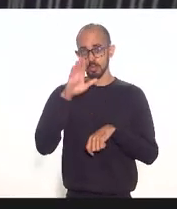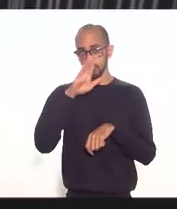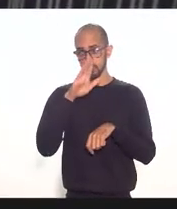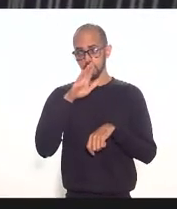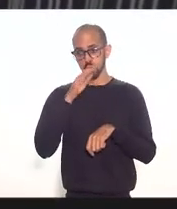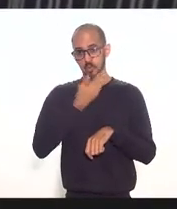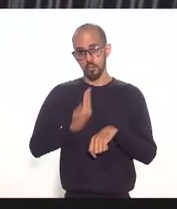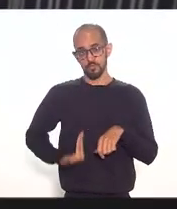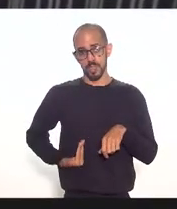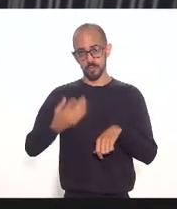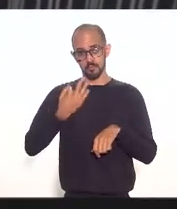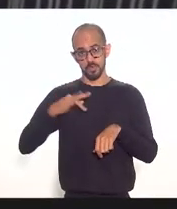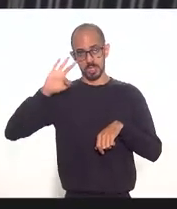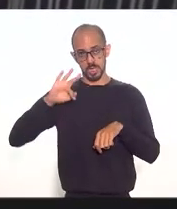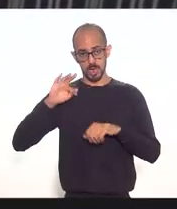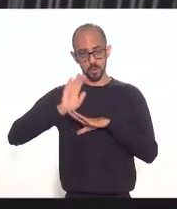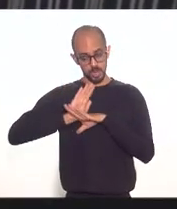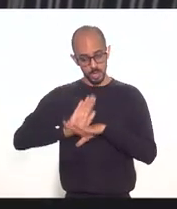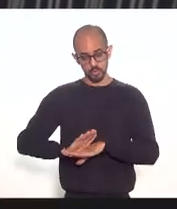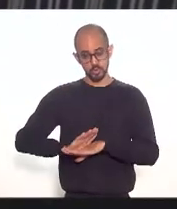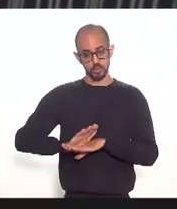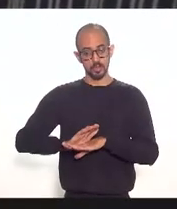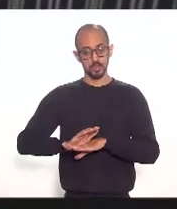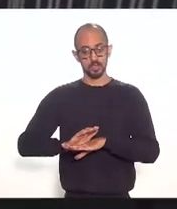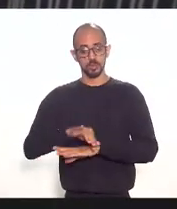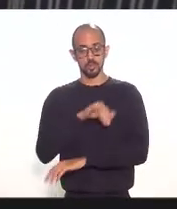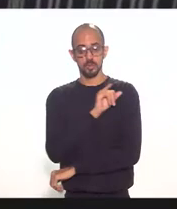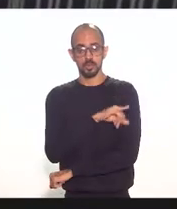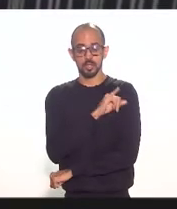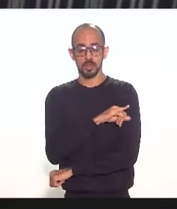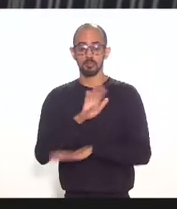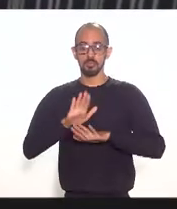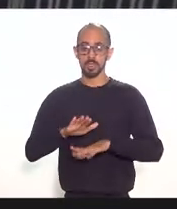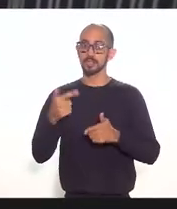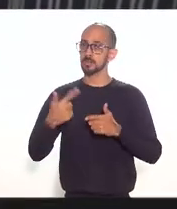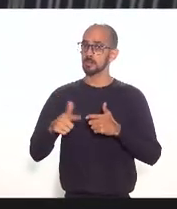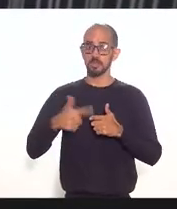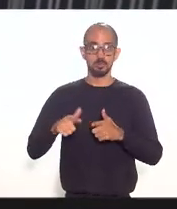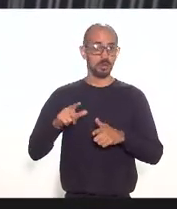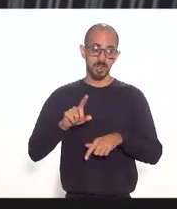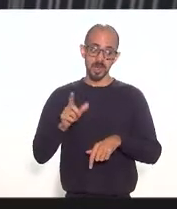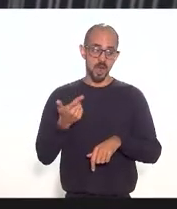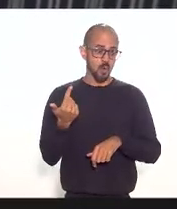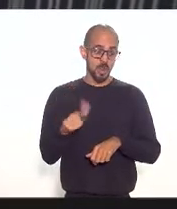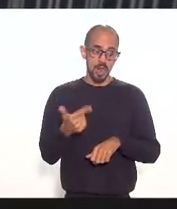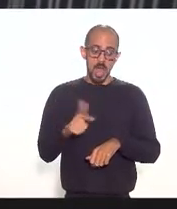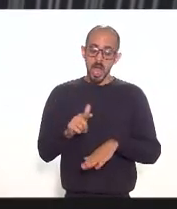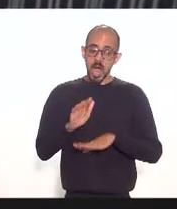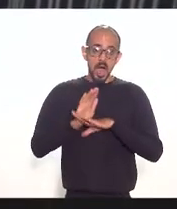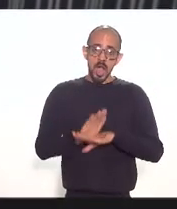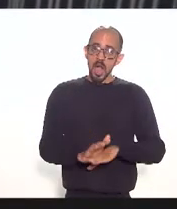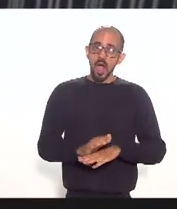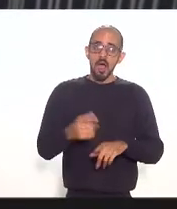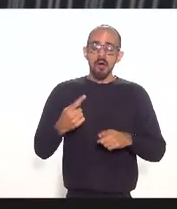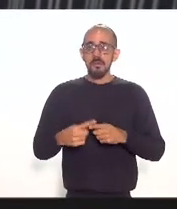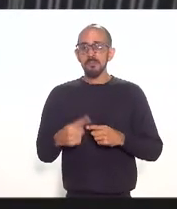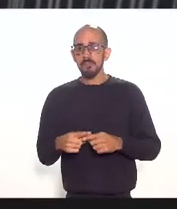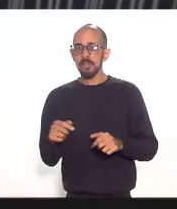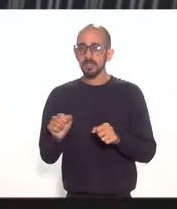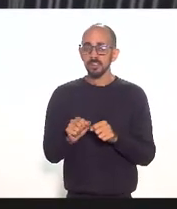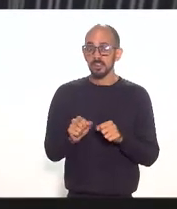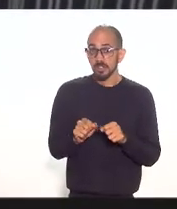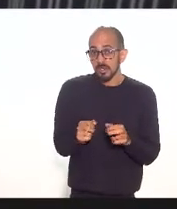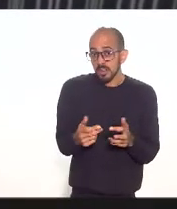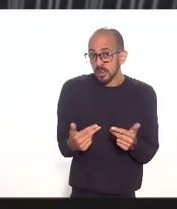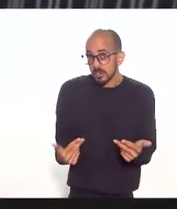que tem ajudado o Estado em muitos pontos mas nesse ponto em particular ela não tem nos ajudado porque eles fazem uma coisa que é mandatória no